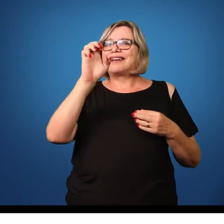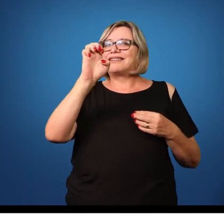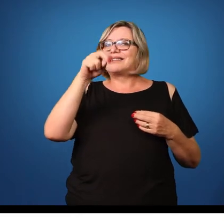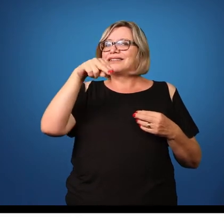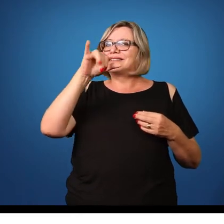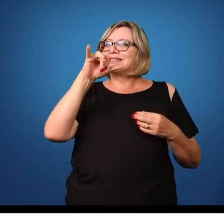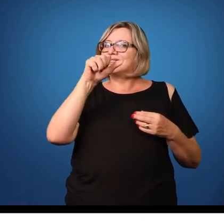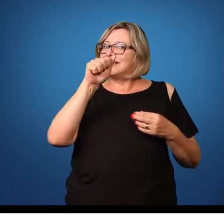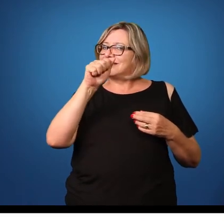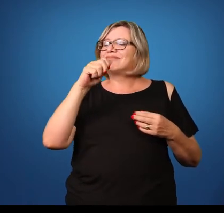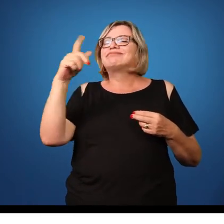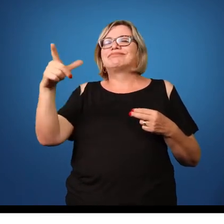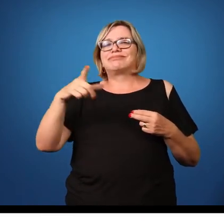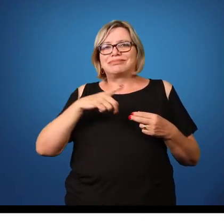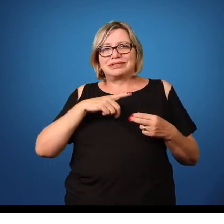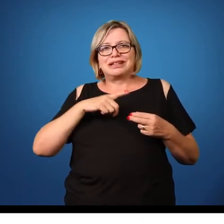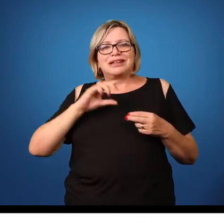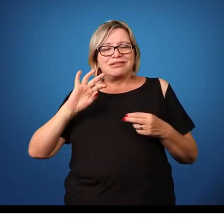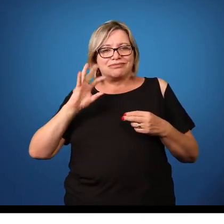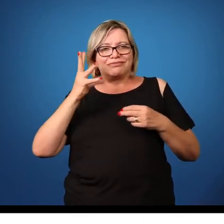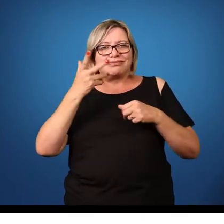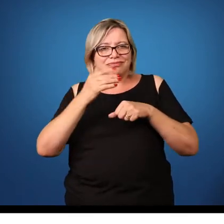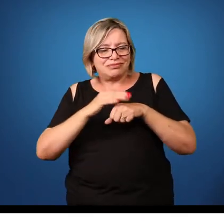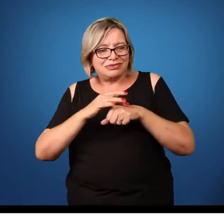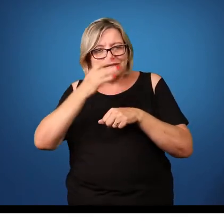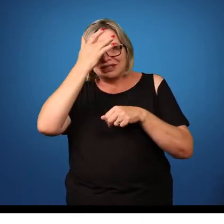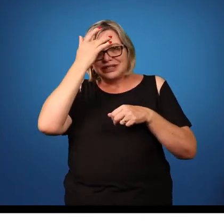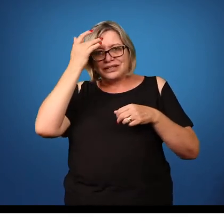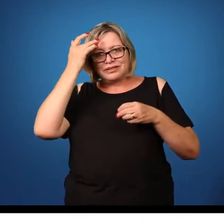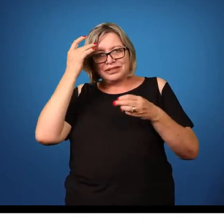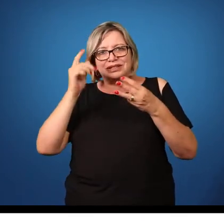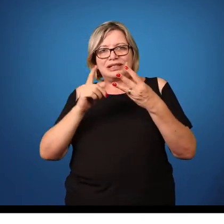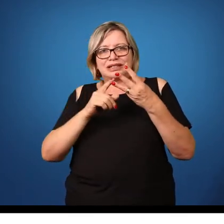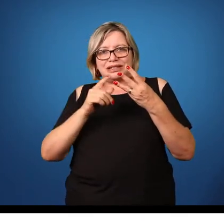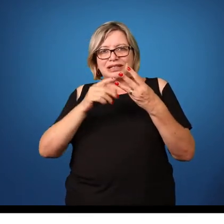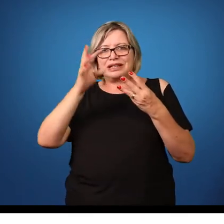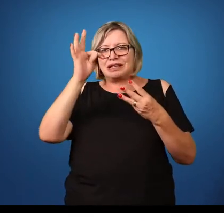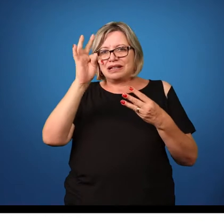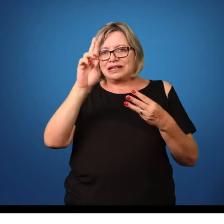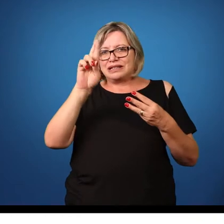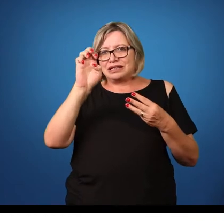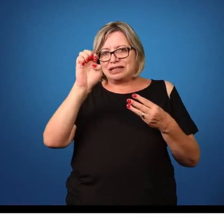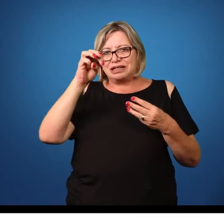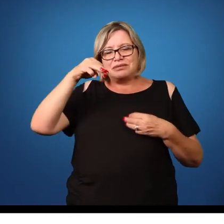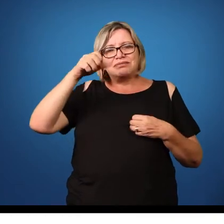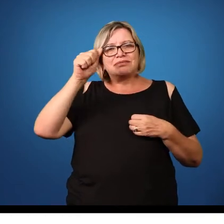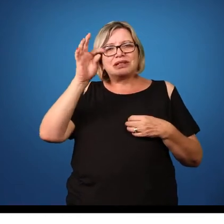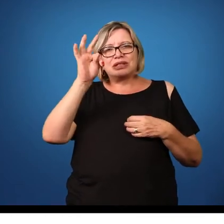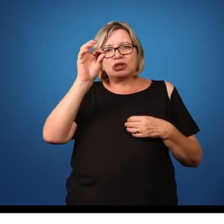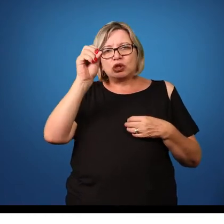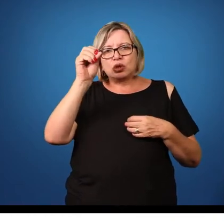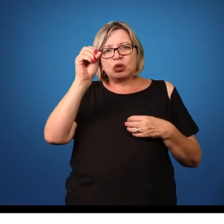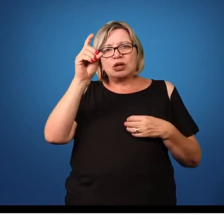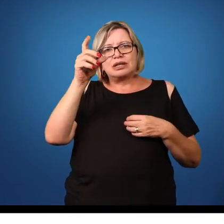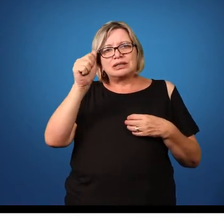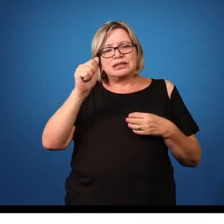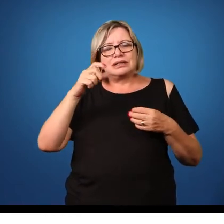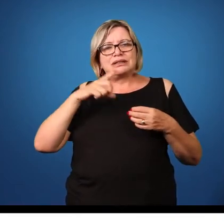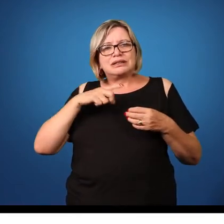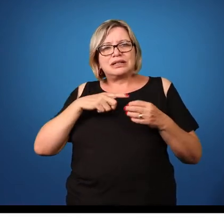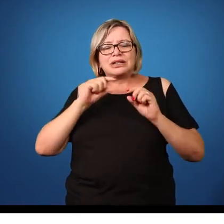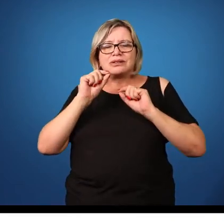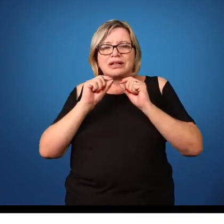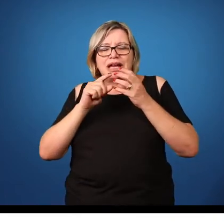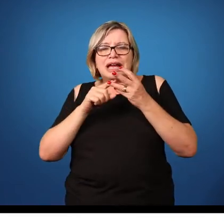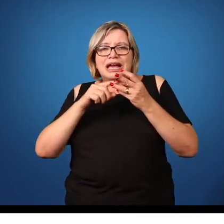causadoras da tênias, da cistericose. E no caso da trematoda, a classe trematoda, a gente pode citar o esquistossoma mansoni, que é o